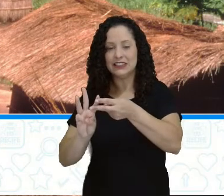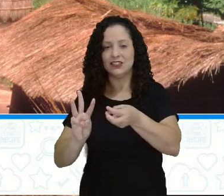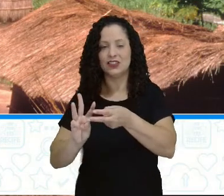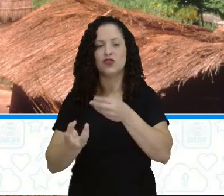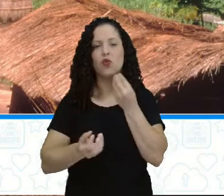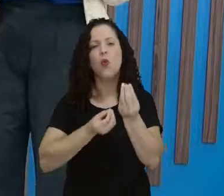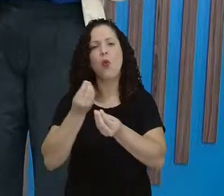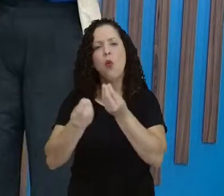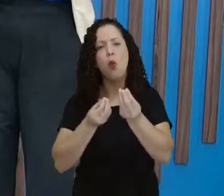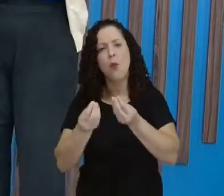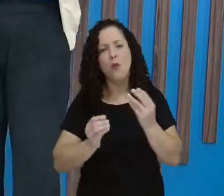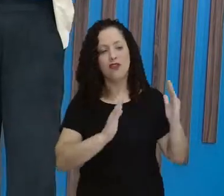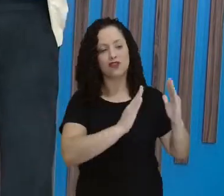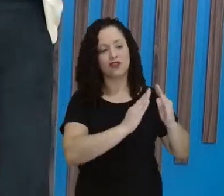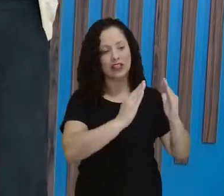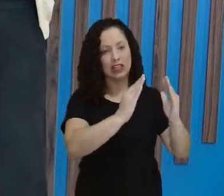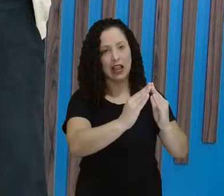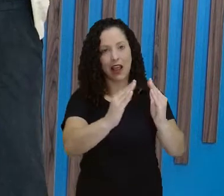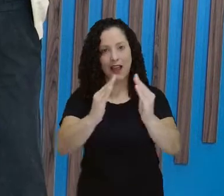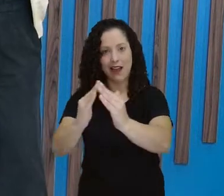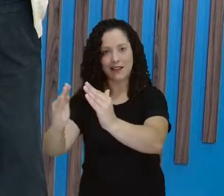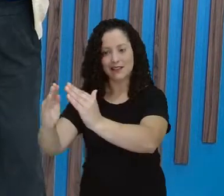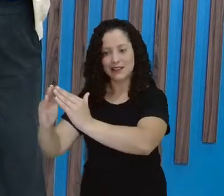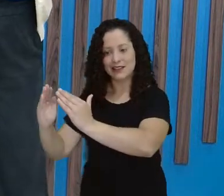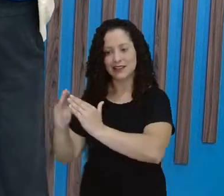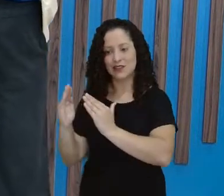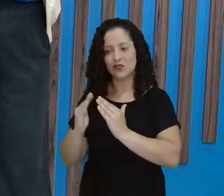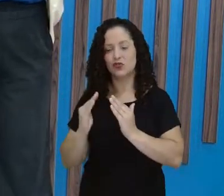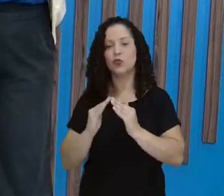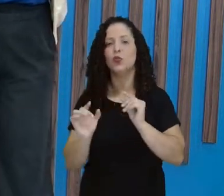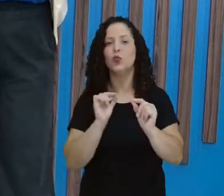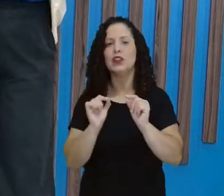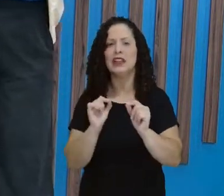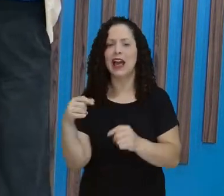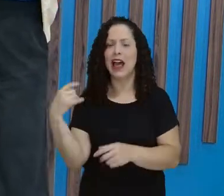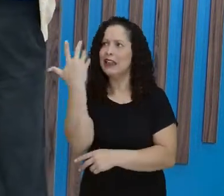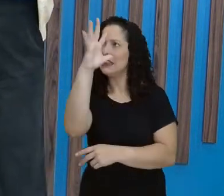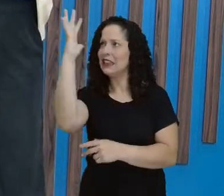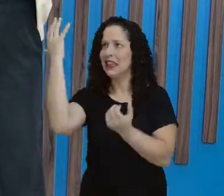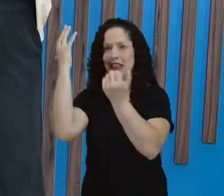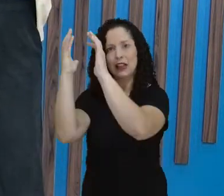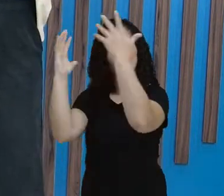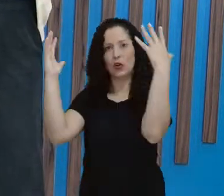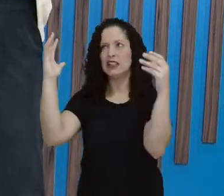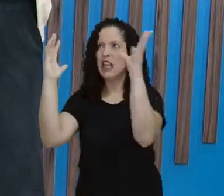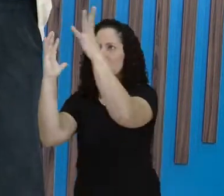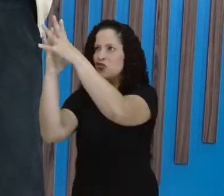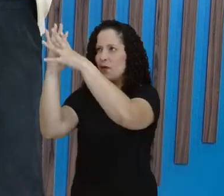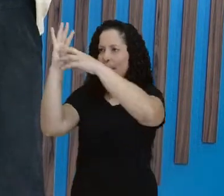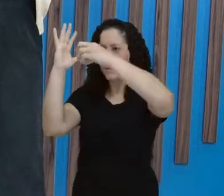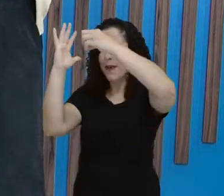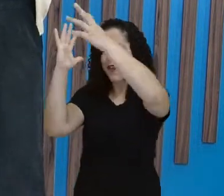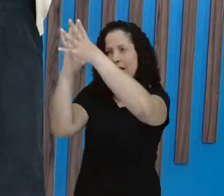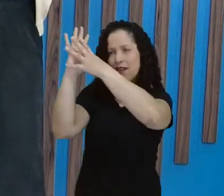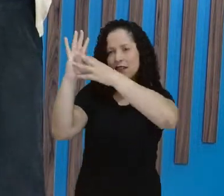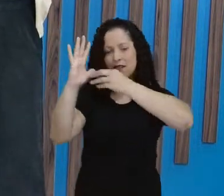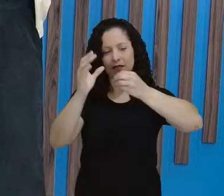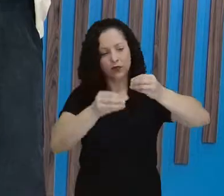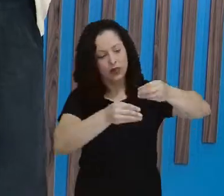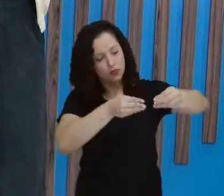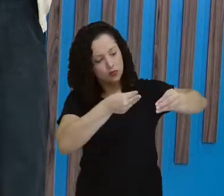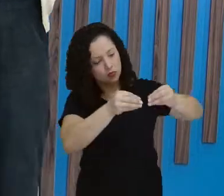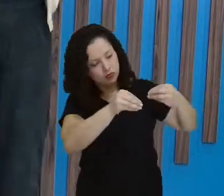são as casas. A gente observa ali, ó, que eles pegam, tiram da natureza as folhas para poder fazer, o